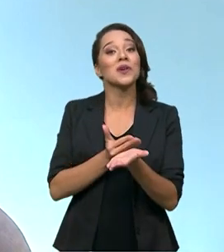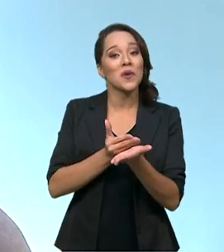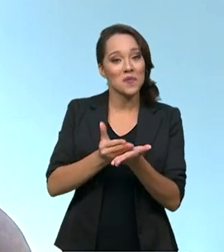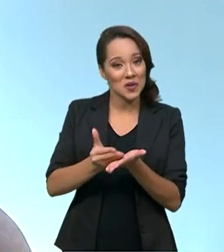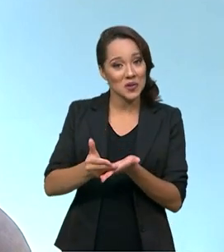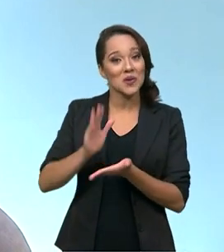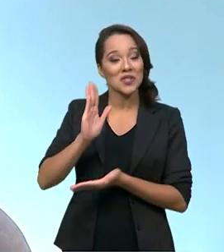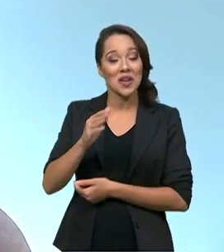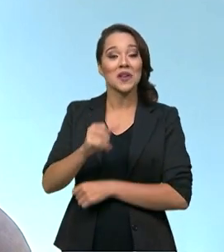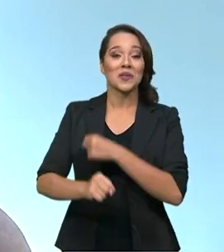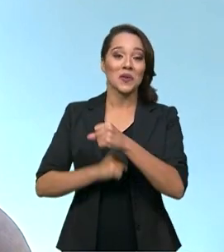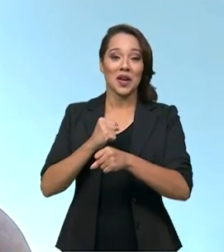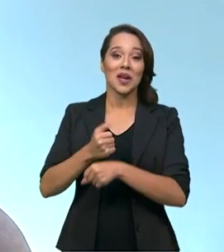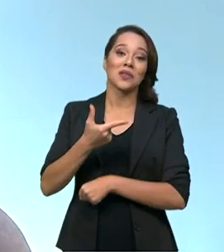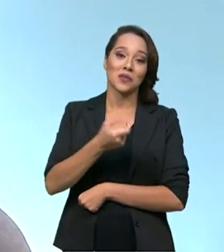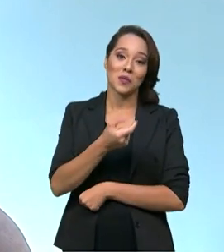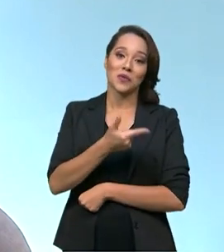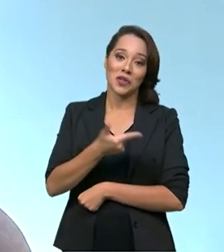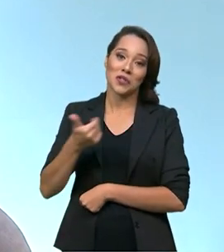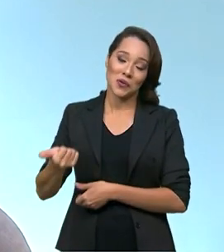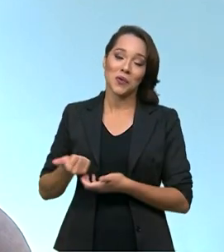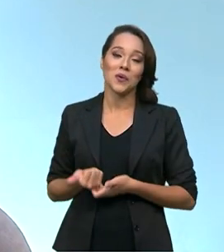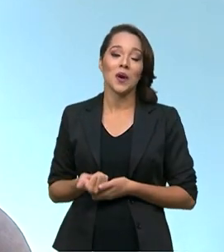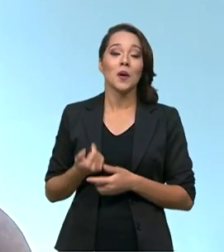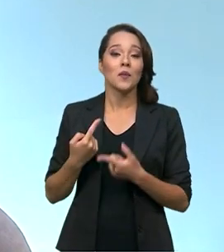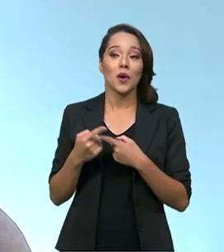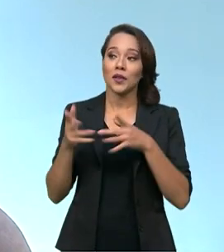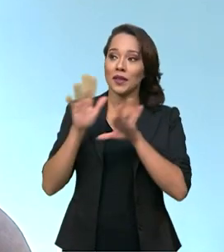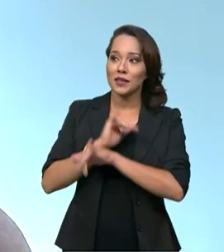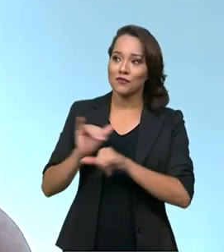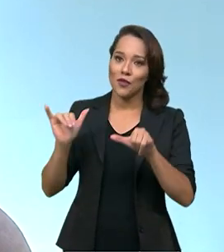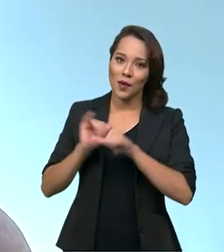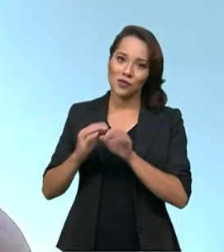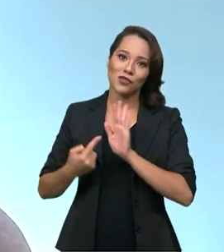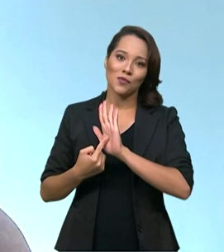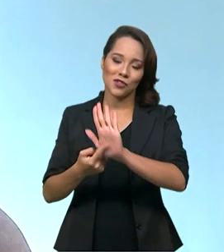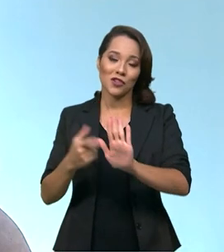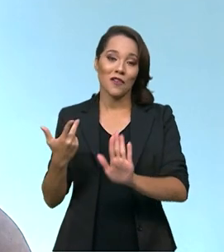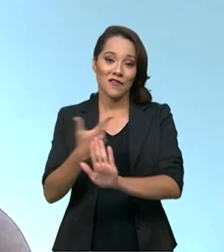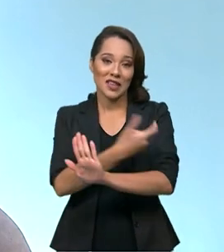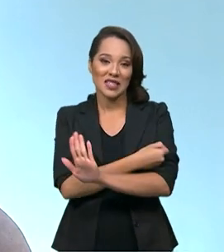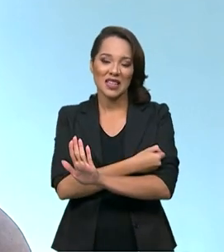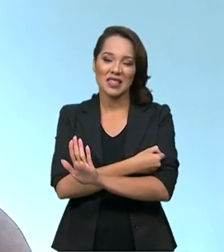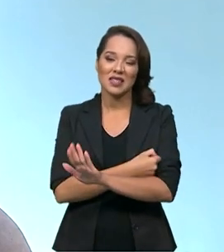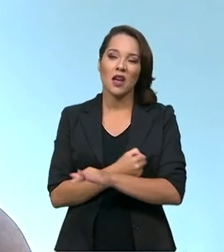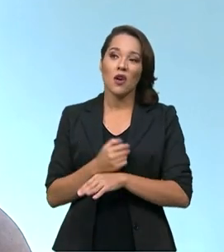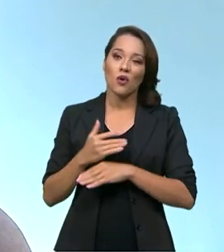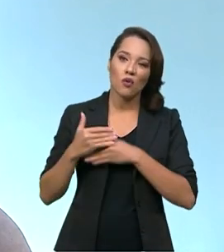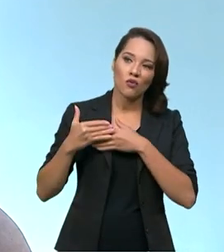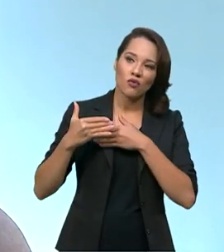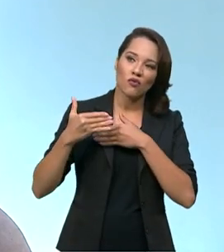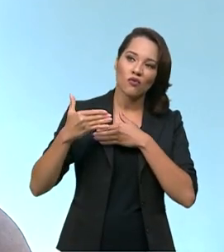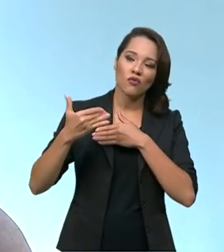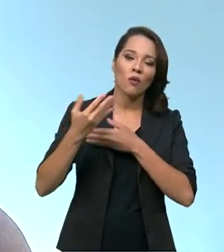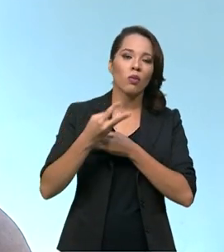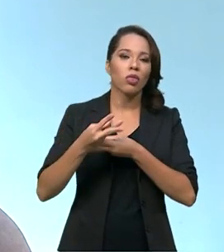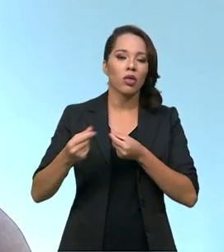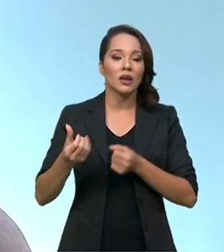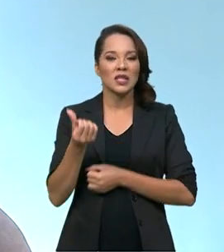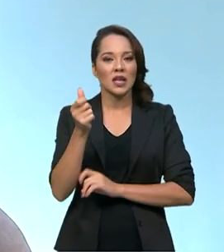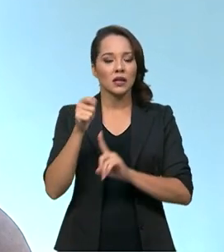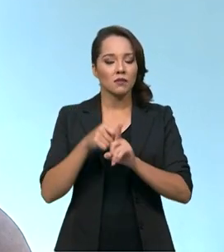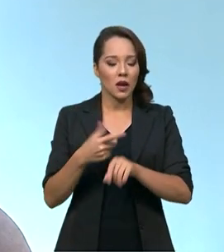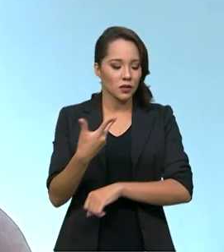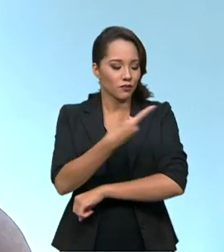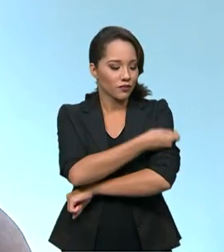já em 2021, em face dos dados, que mostraram que as vacinas perdiam a efetividade após seis meses